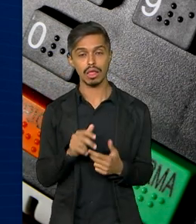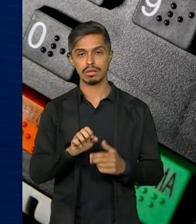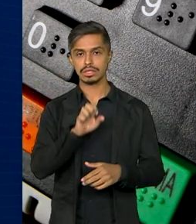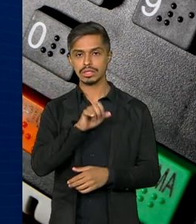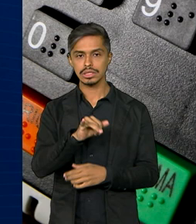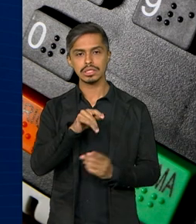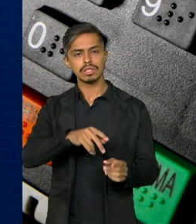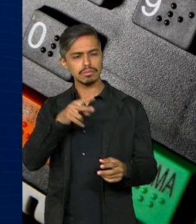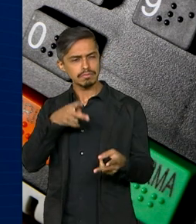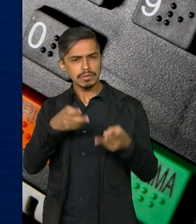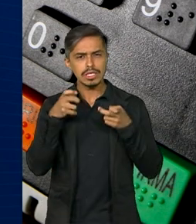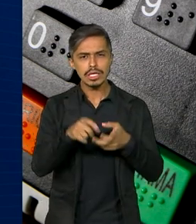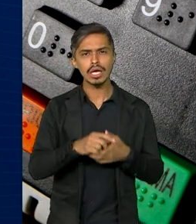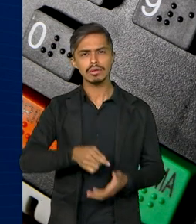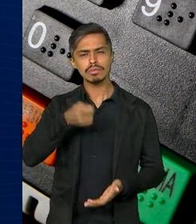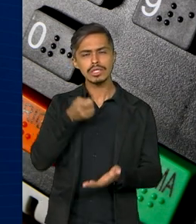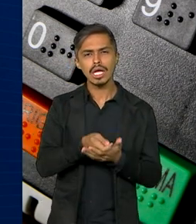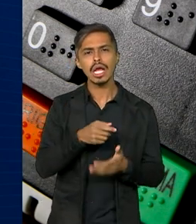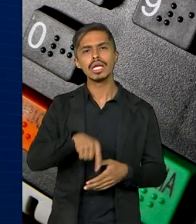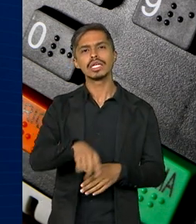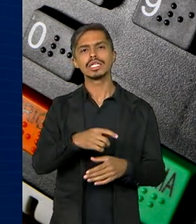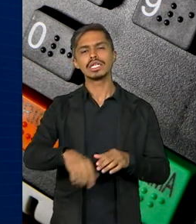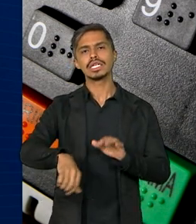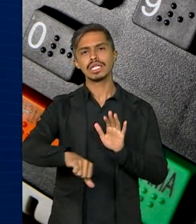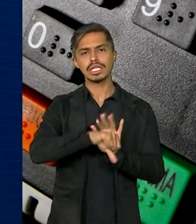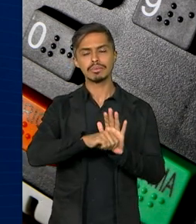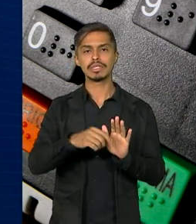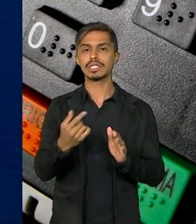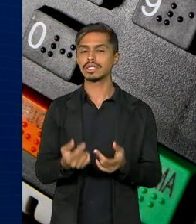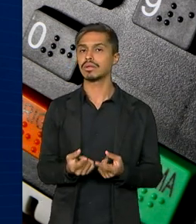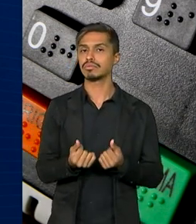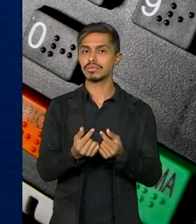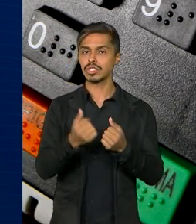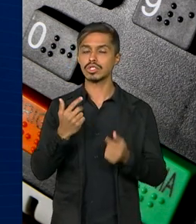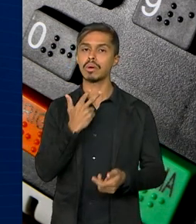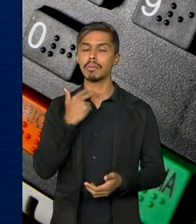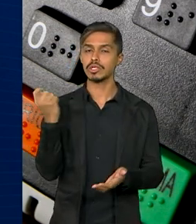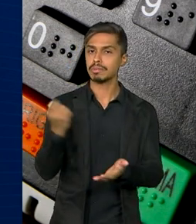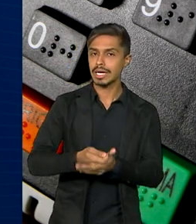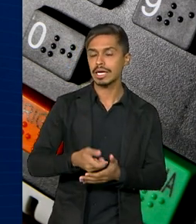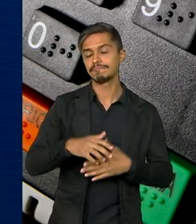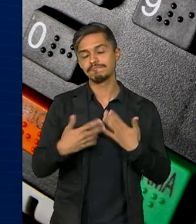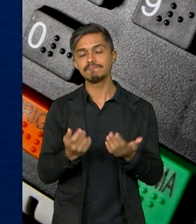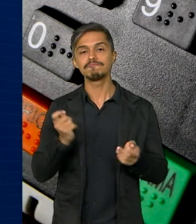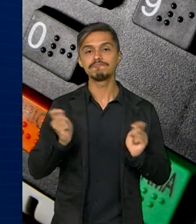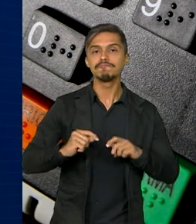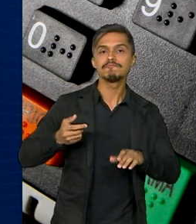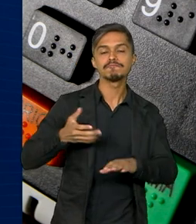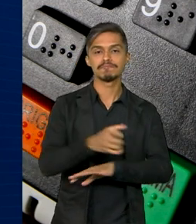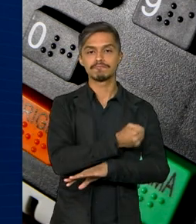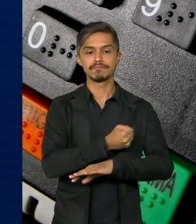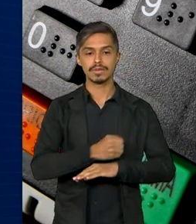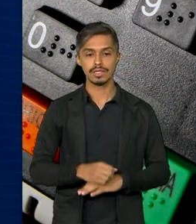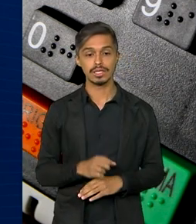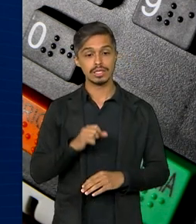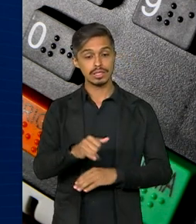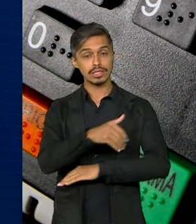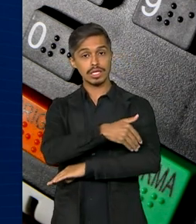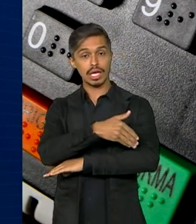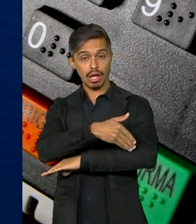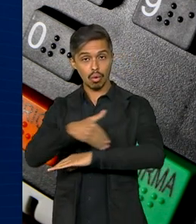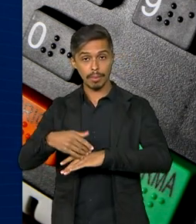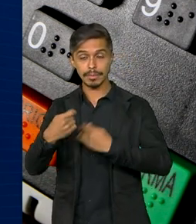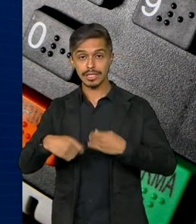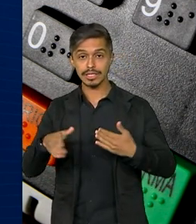criminal condenatória, por crime inafiançável. E se for necessário bloquear alguma rodovia federal fora das